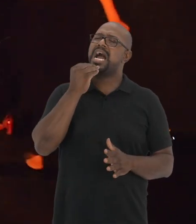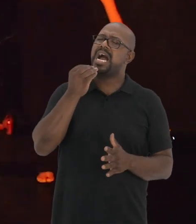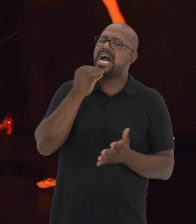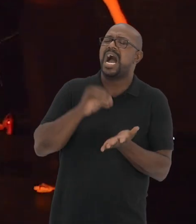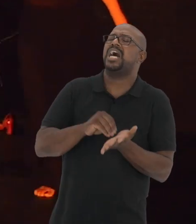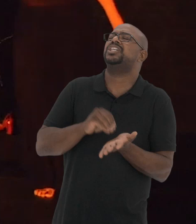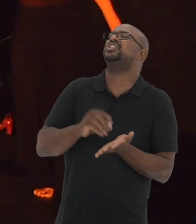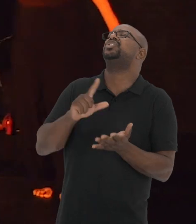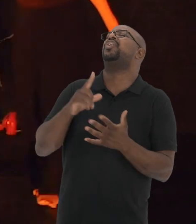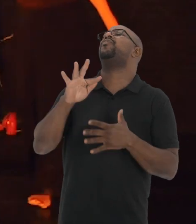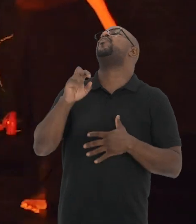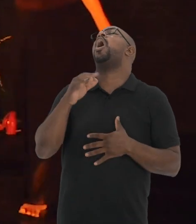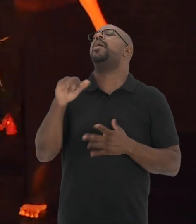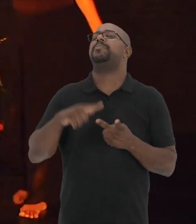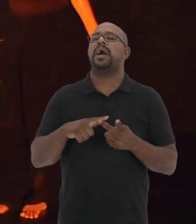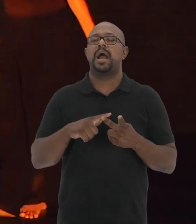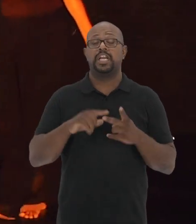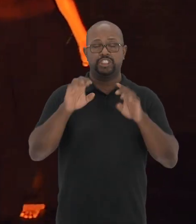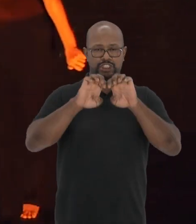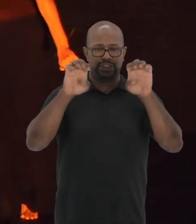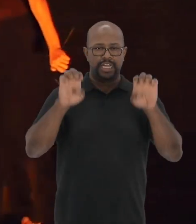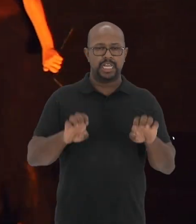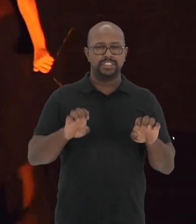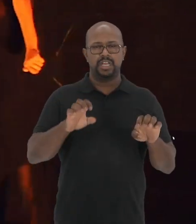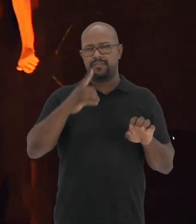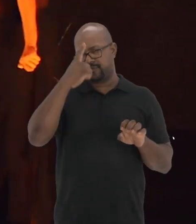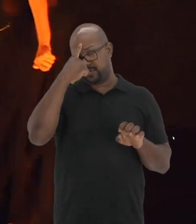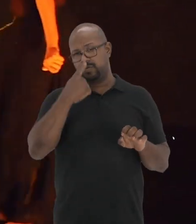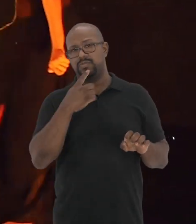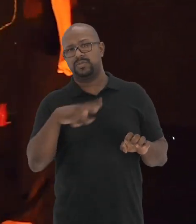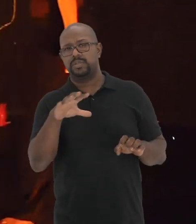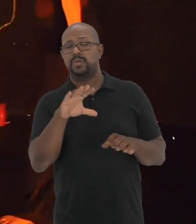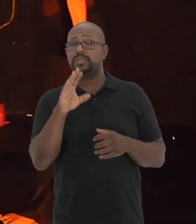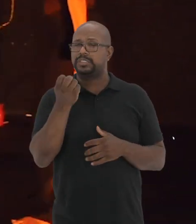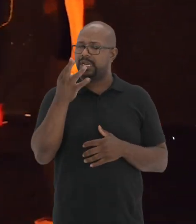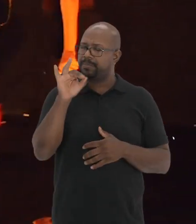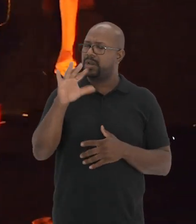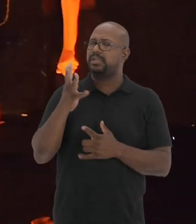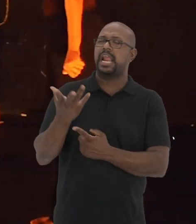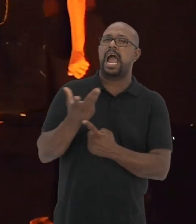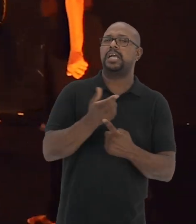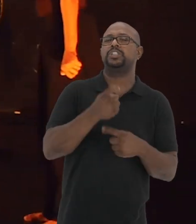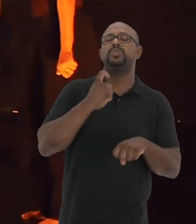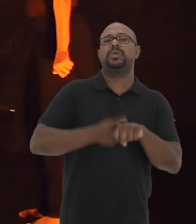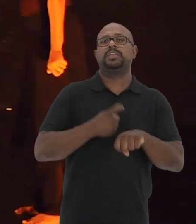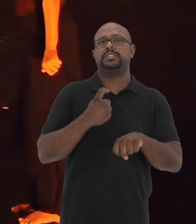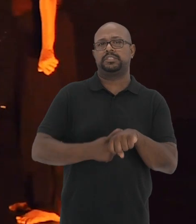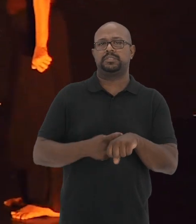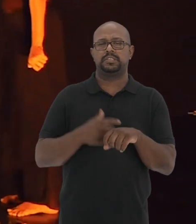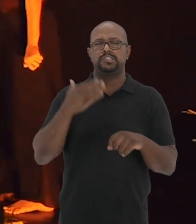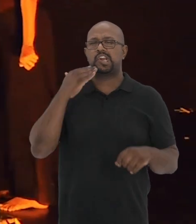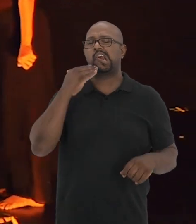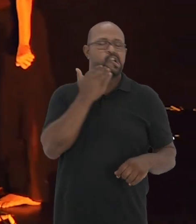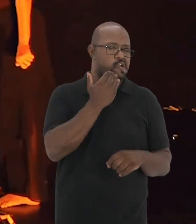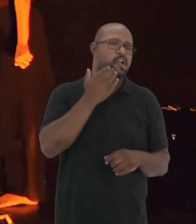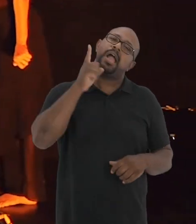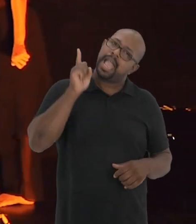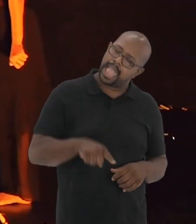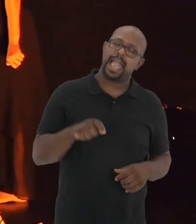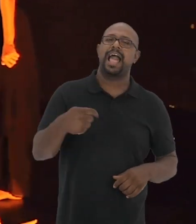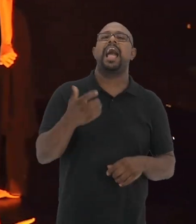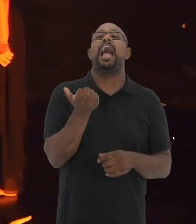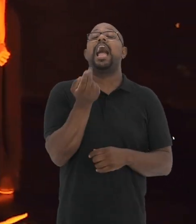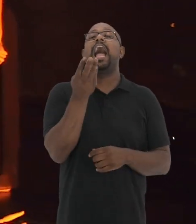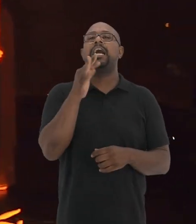a estética figurativa, entre os cerebelos da arte endurecida, deformada é a arte, na